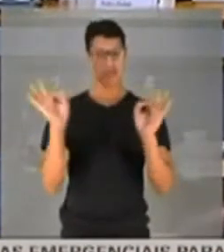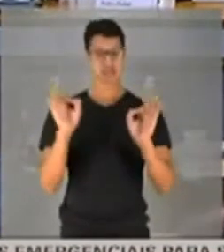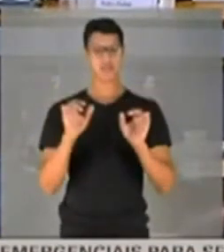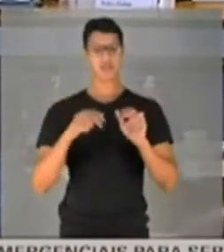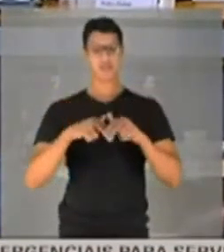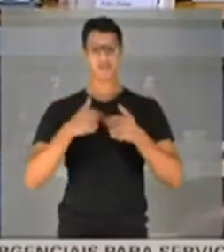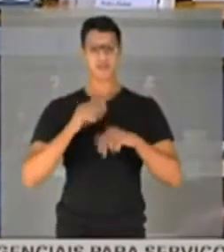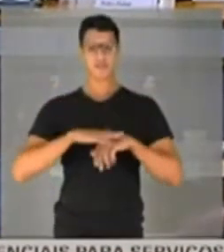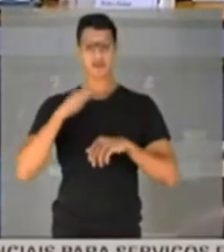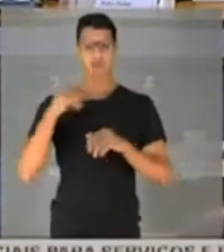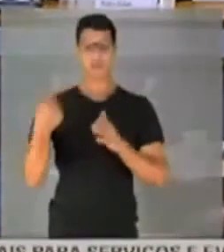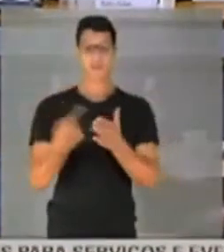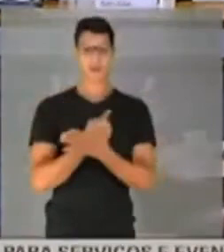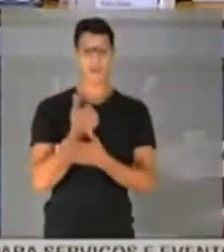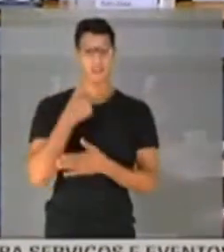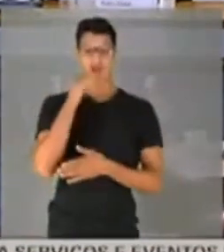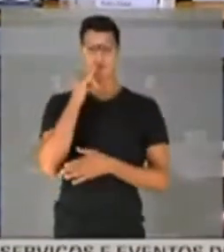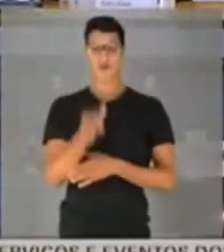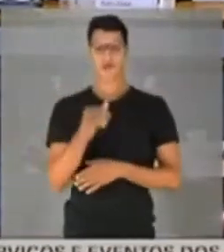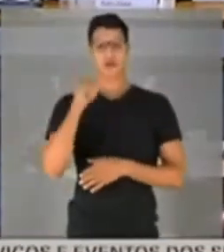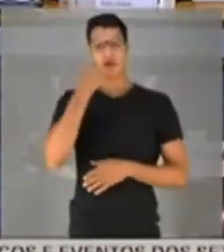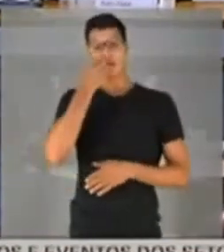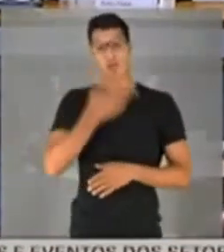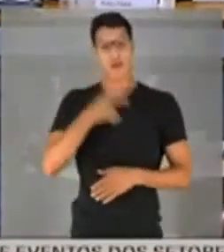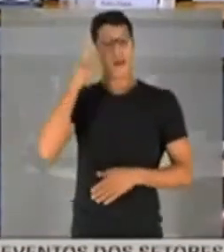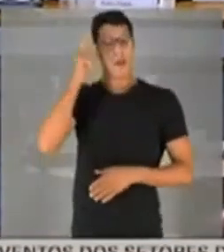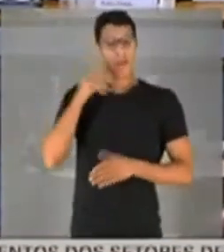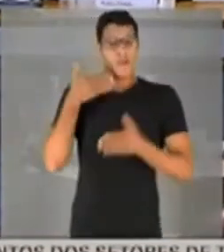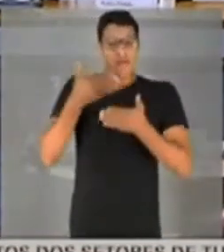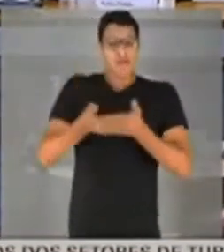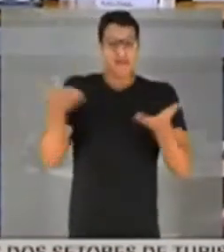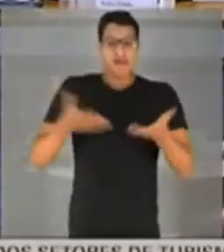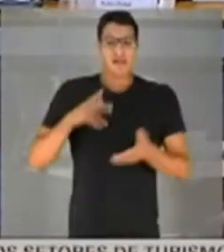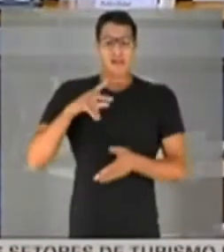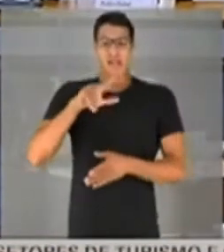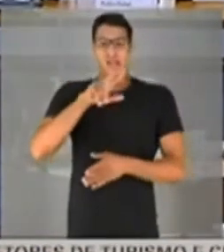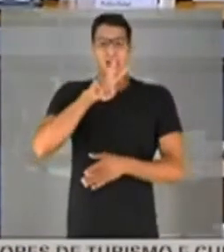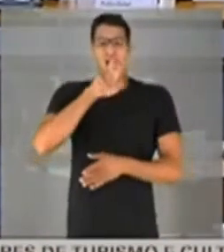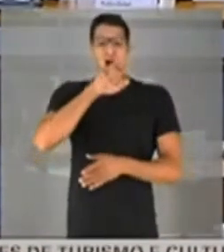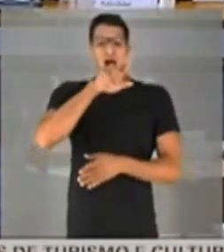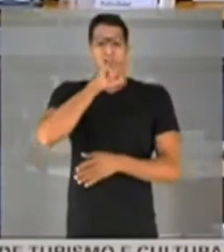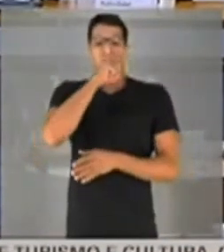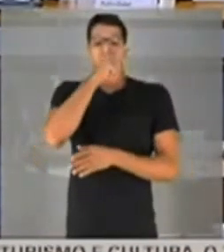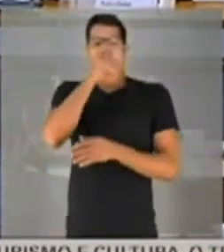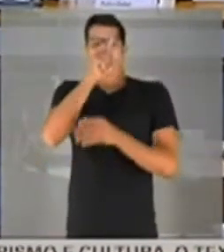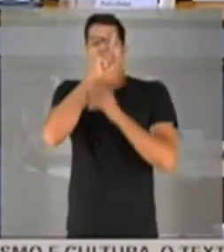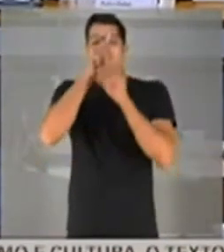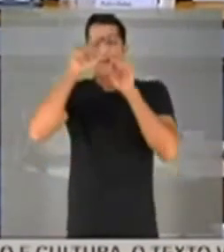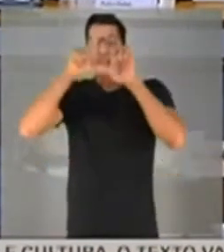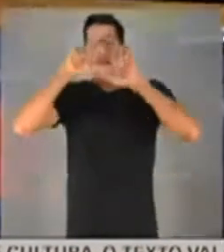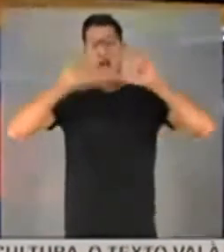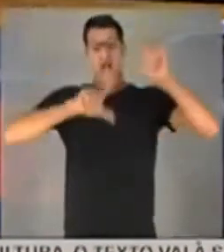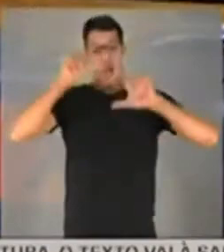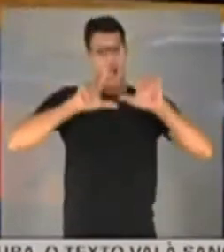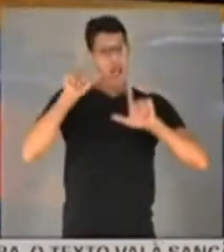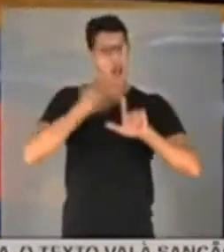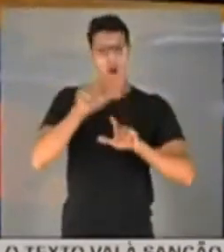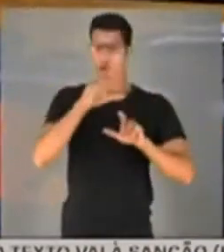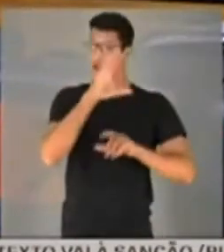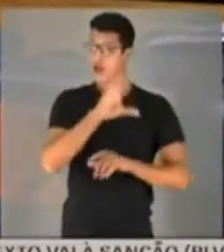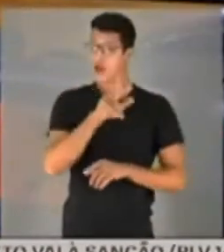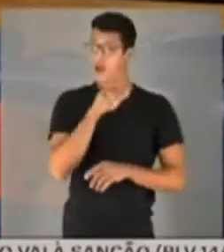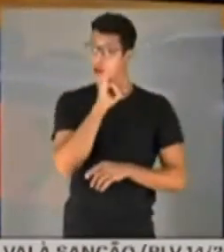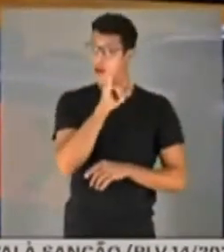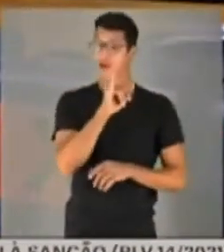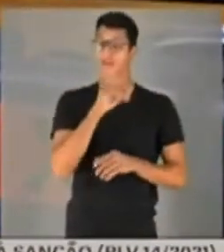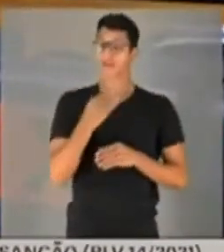Por mais que me pergunte, eu digo, olha, é bom ouvir, até agora tem uma versão dada pela imprensa, não foi na CPI,